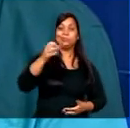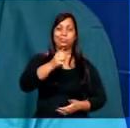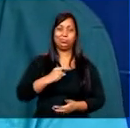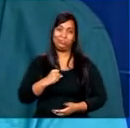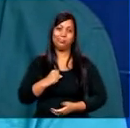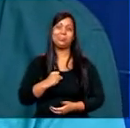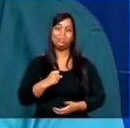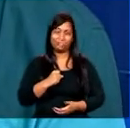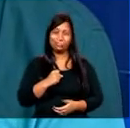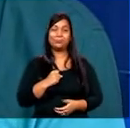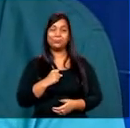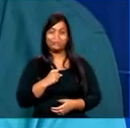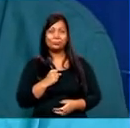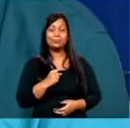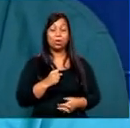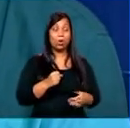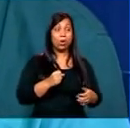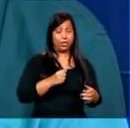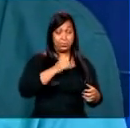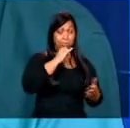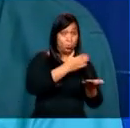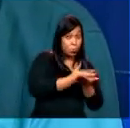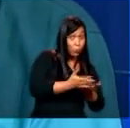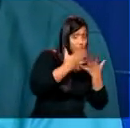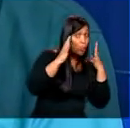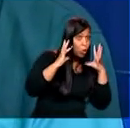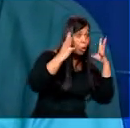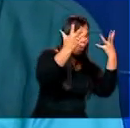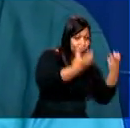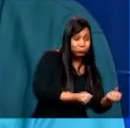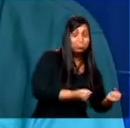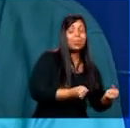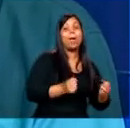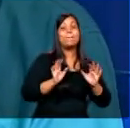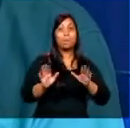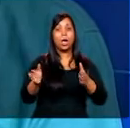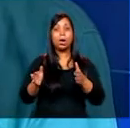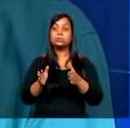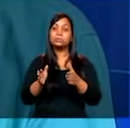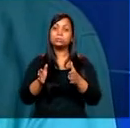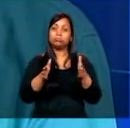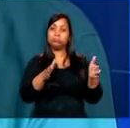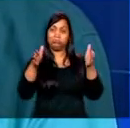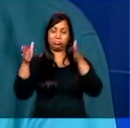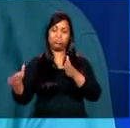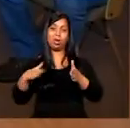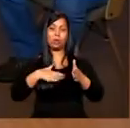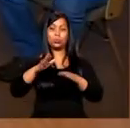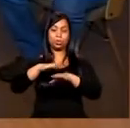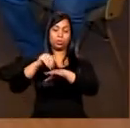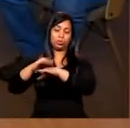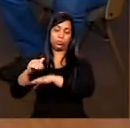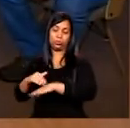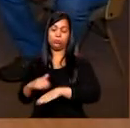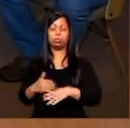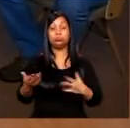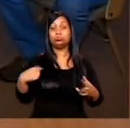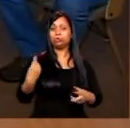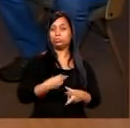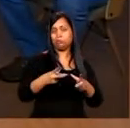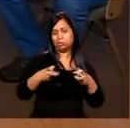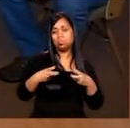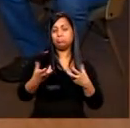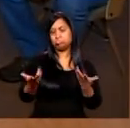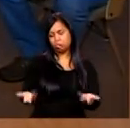ainda que no início não acolha todos os alunos, mas mais adiante chama. Sim, a gente percebe que, claro,